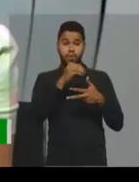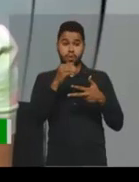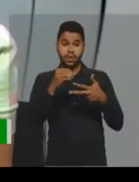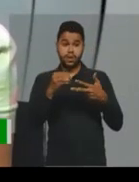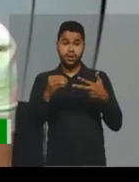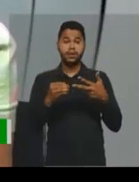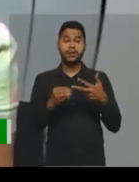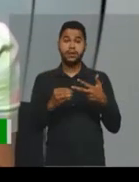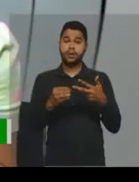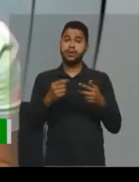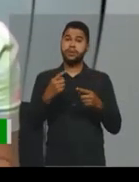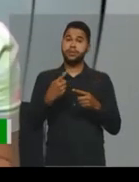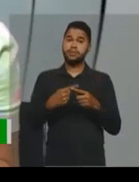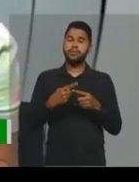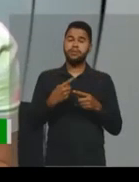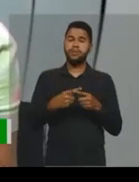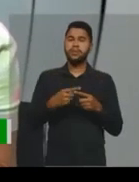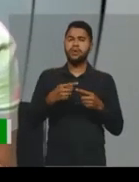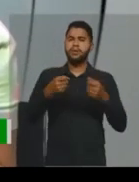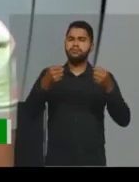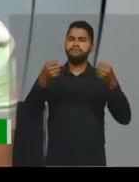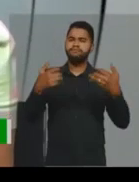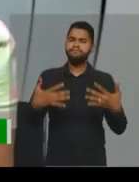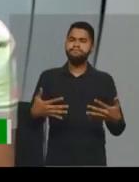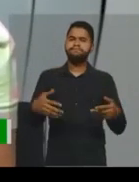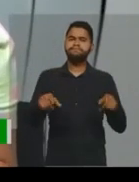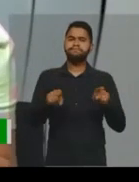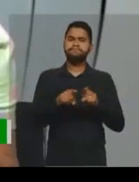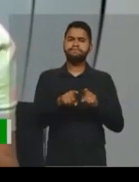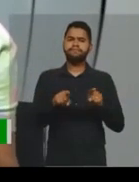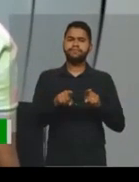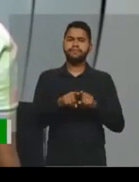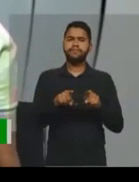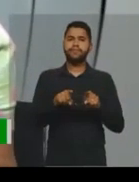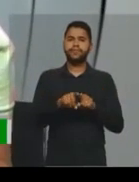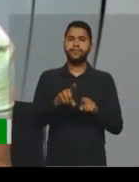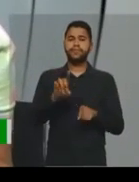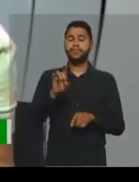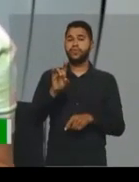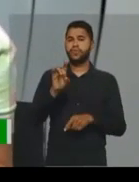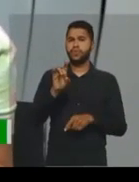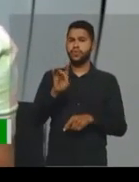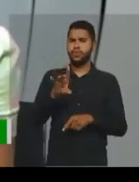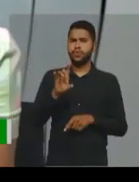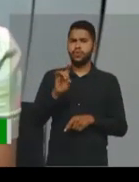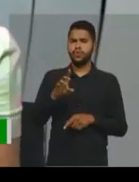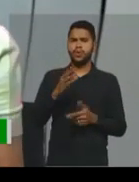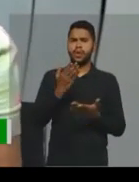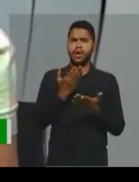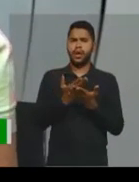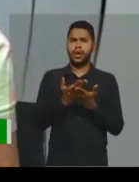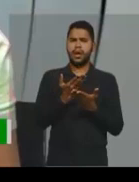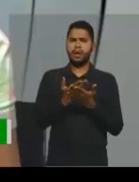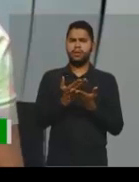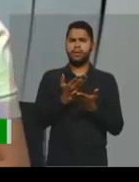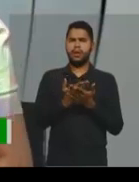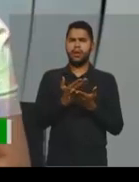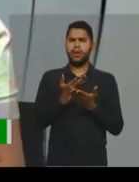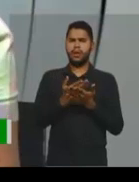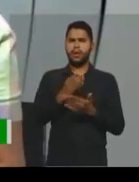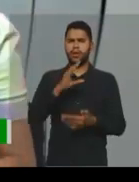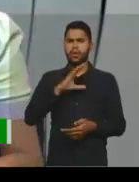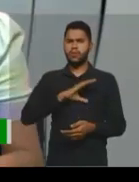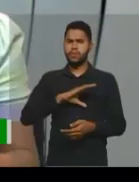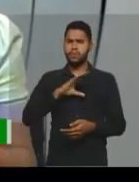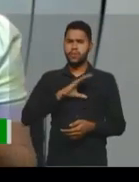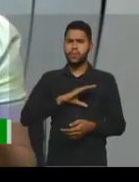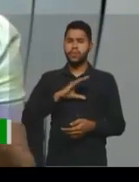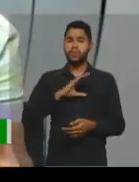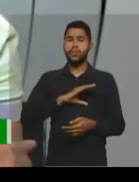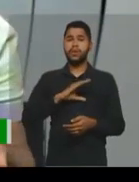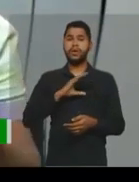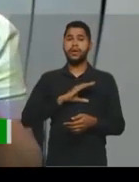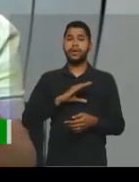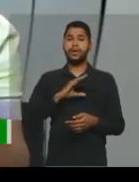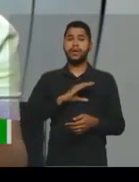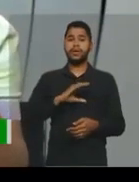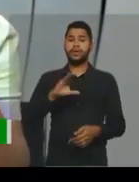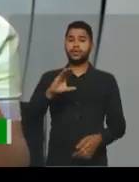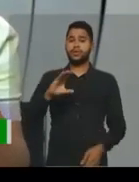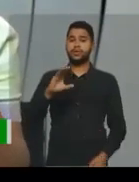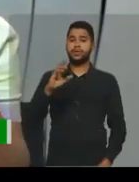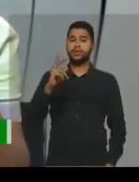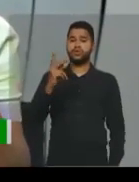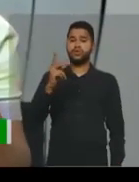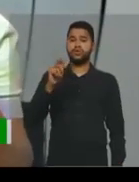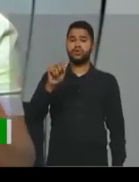porque falamos também que não é só na aula de língua portuguesa, né, professora? Porque a charge,